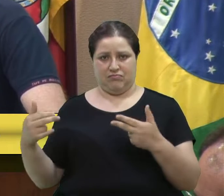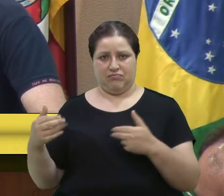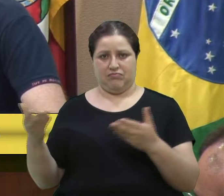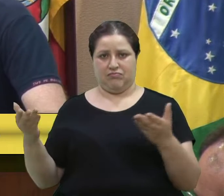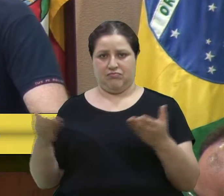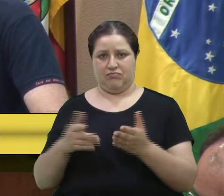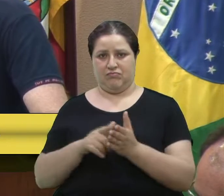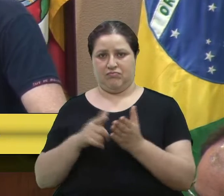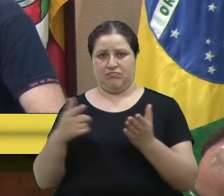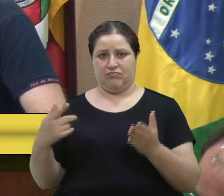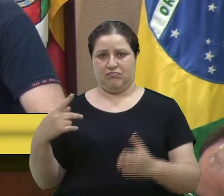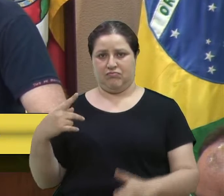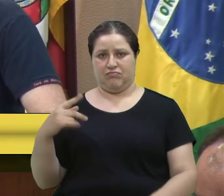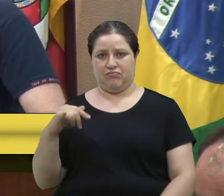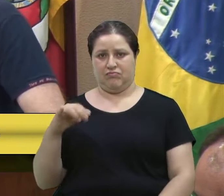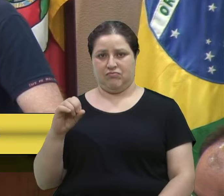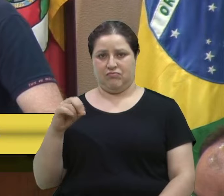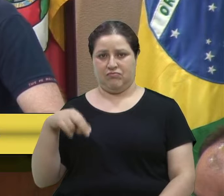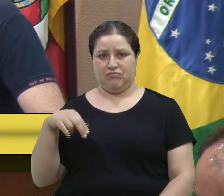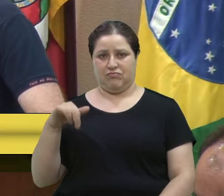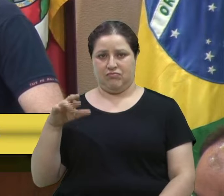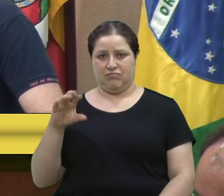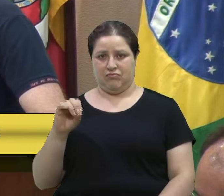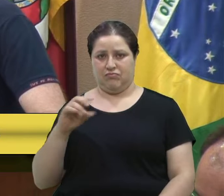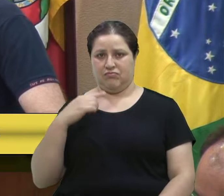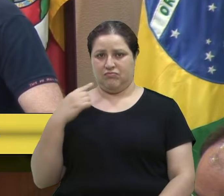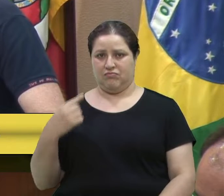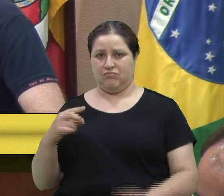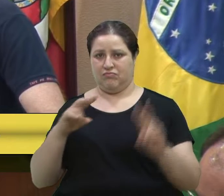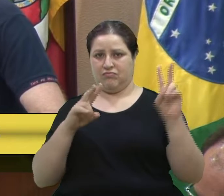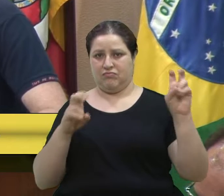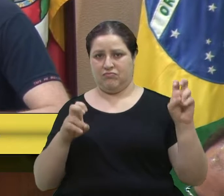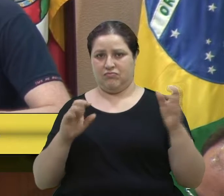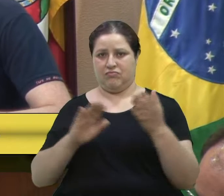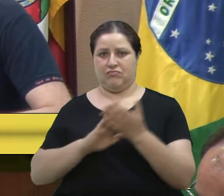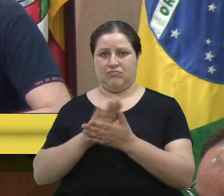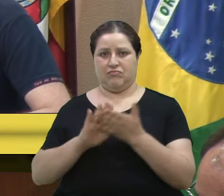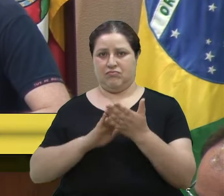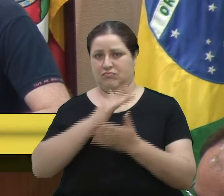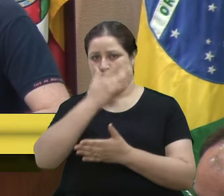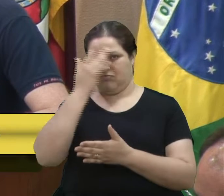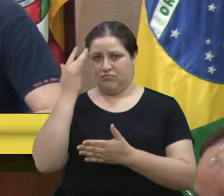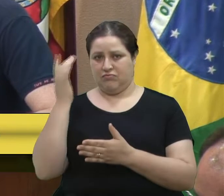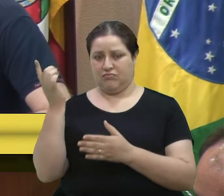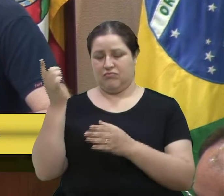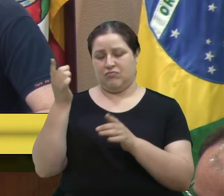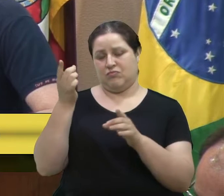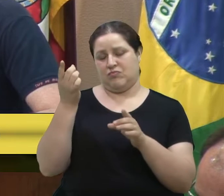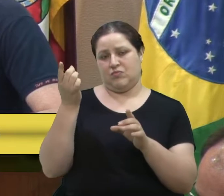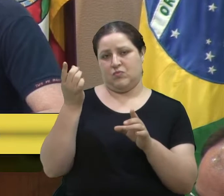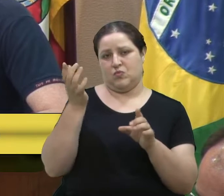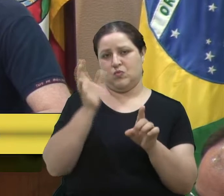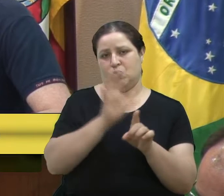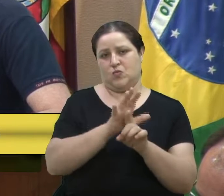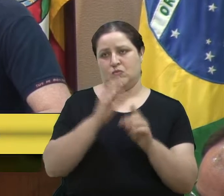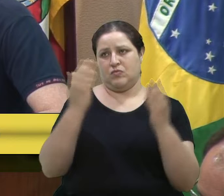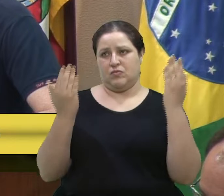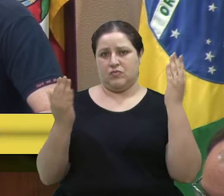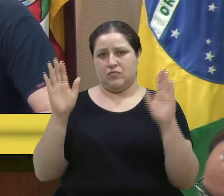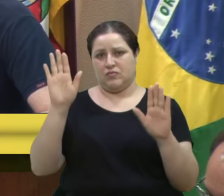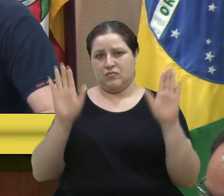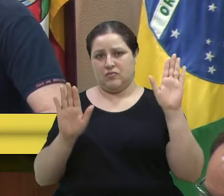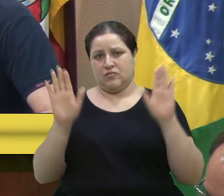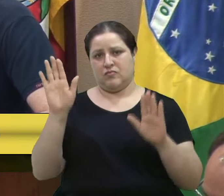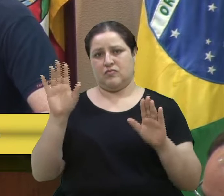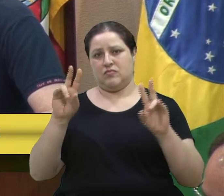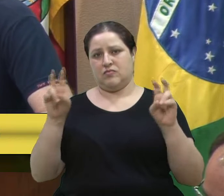Pioneiro, a vereadora Denise faz uma declaração, abre aspas, ninguém é contrário à abertura de licitação. O Marcondes que é monopólio, temos uma